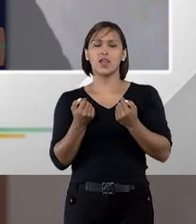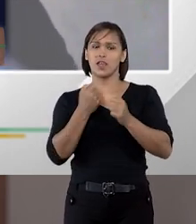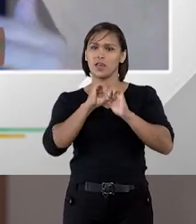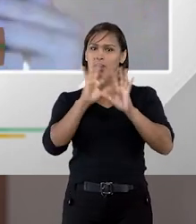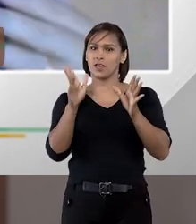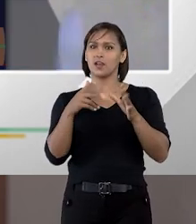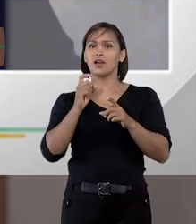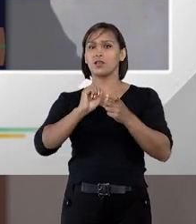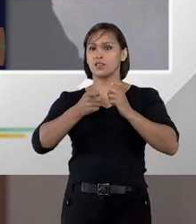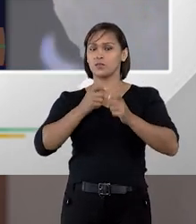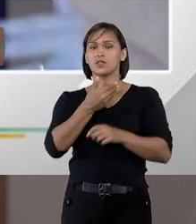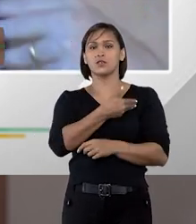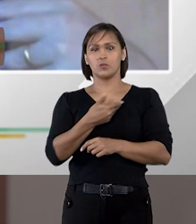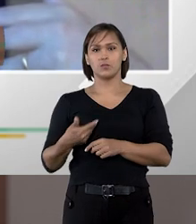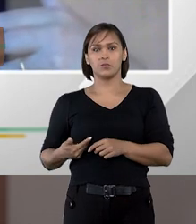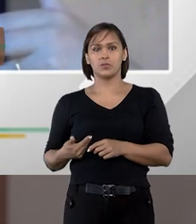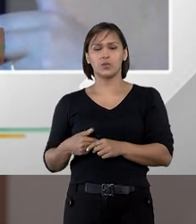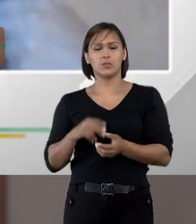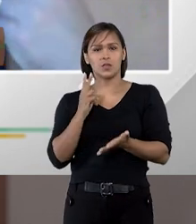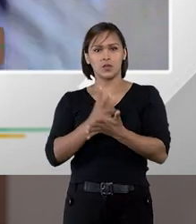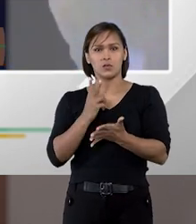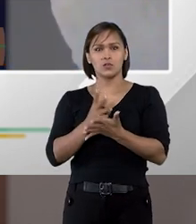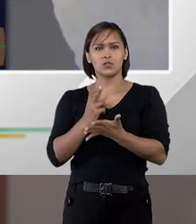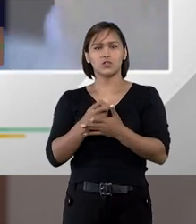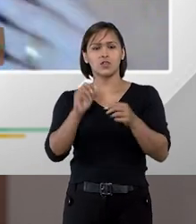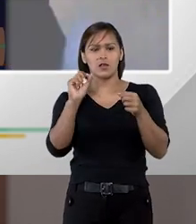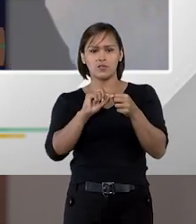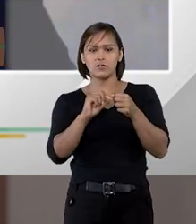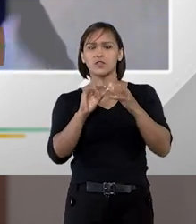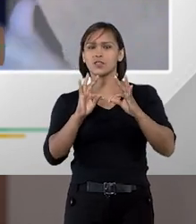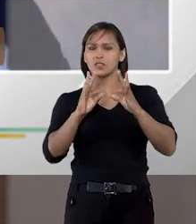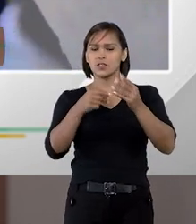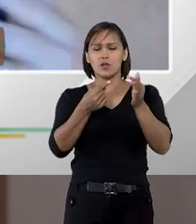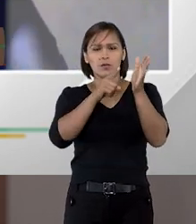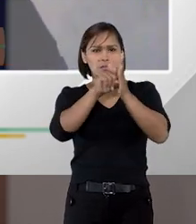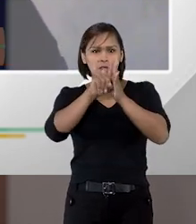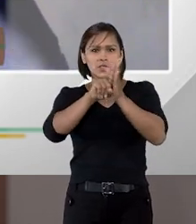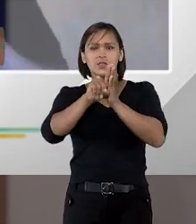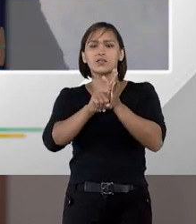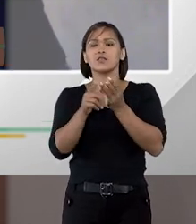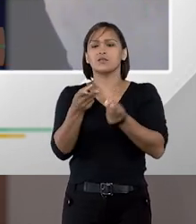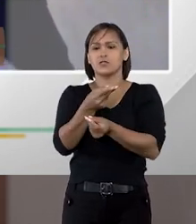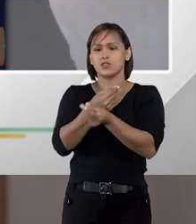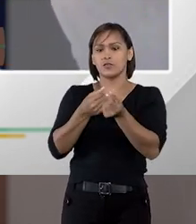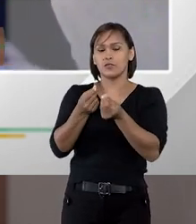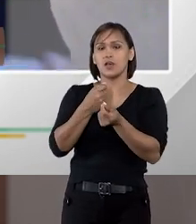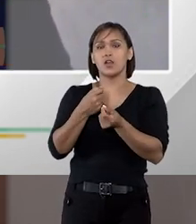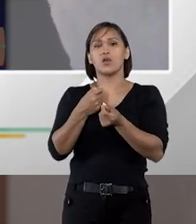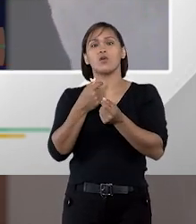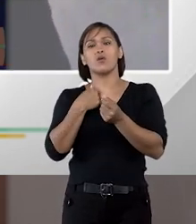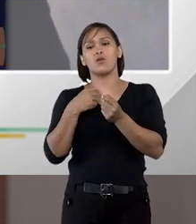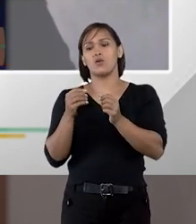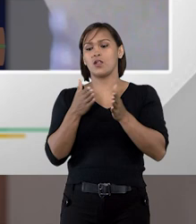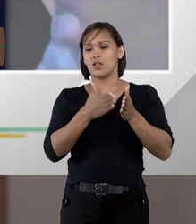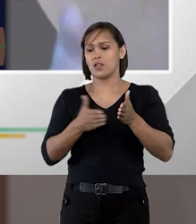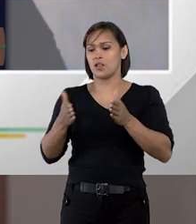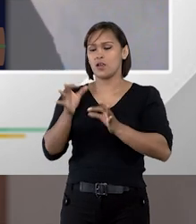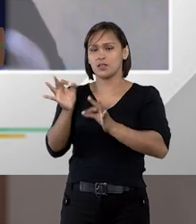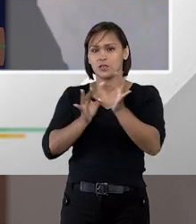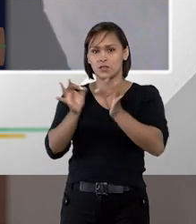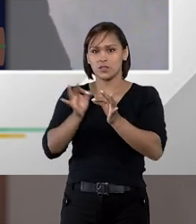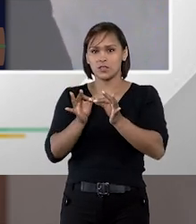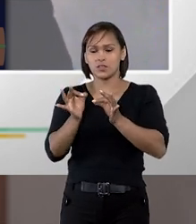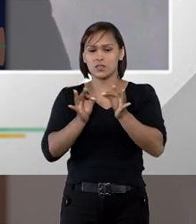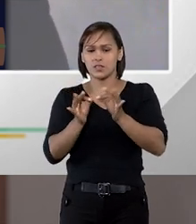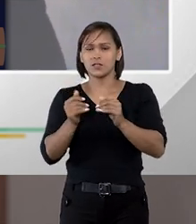casa é claro que a administração pública continuará fazendo a sua pesquisa de mercado na etapa de planejamento